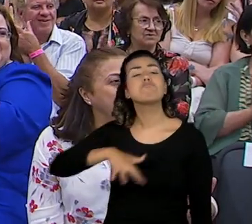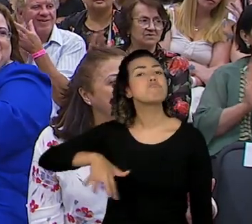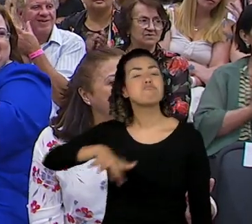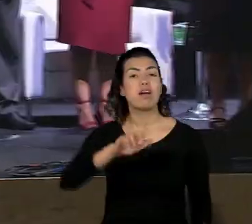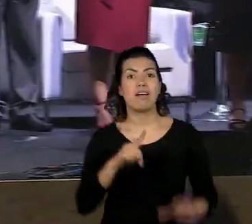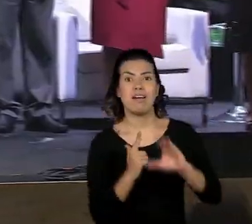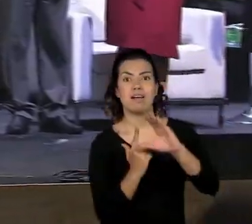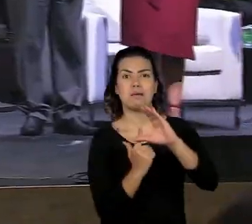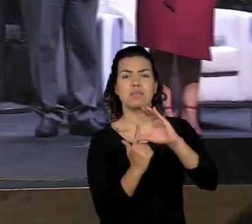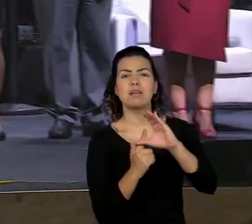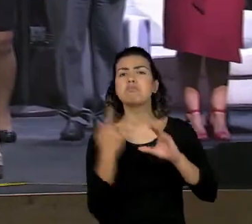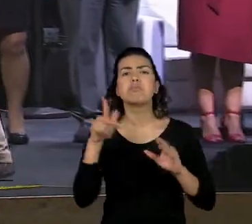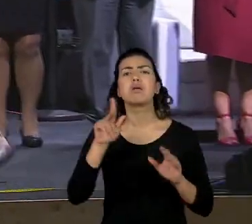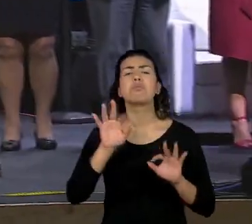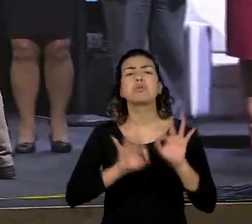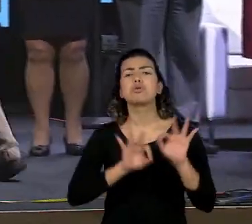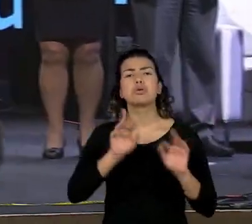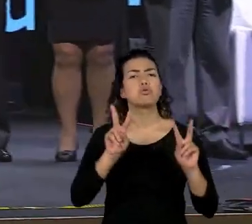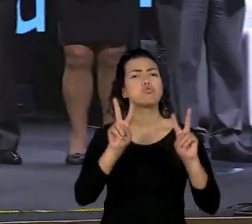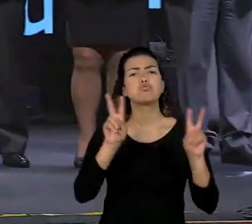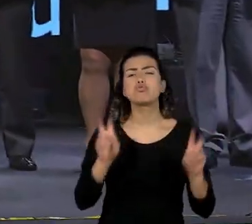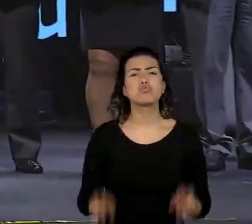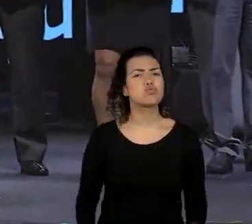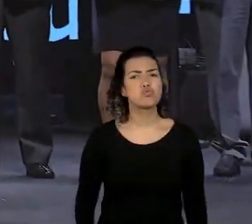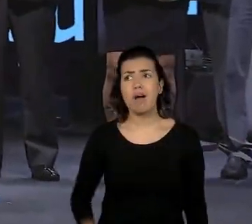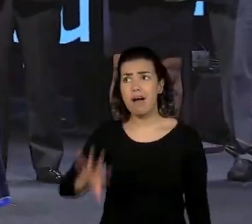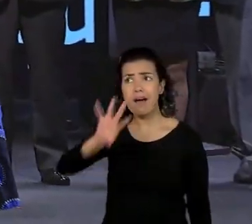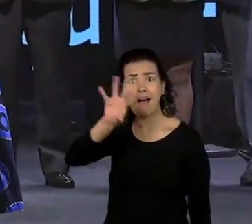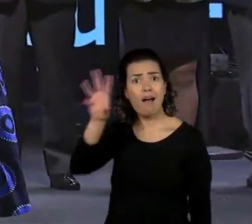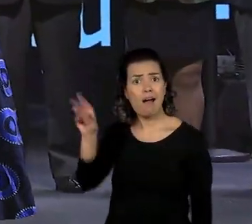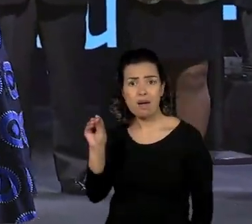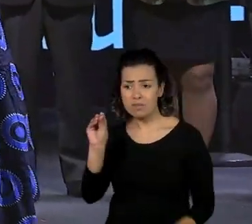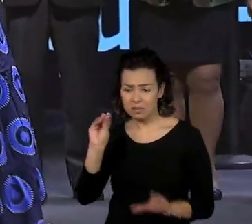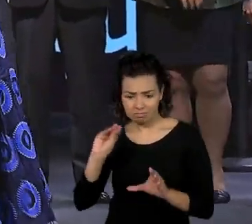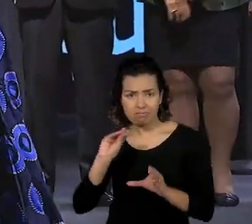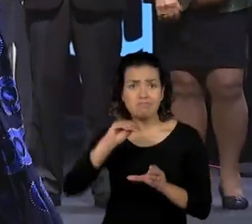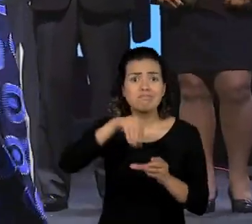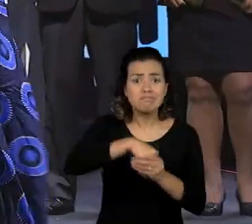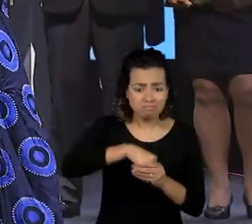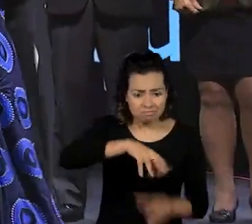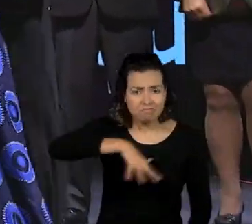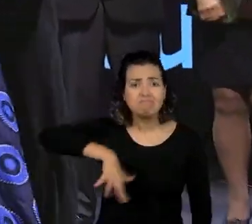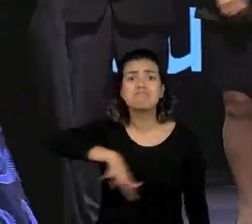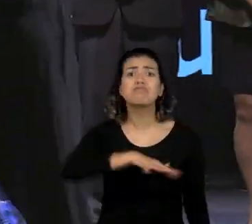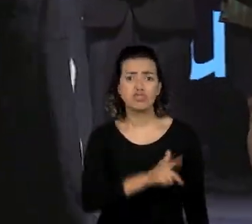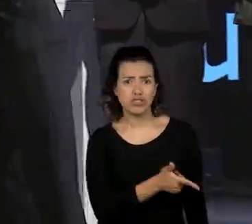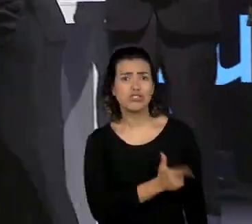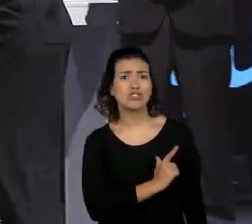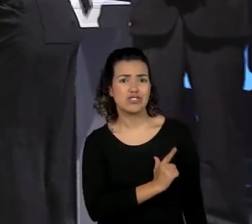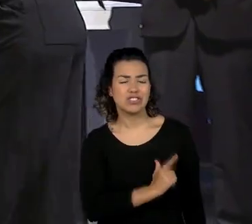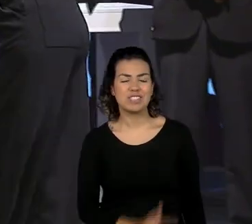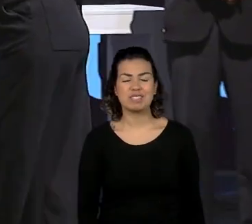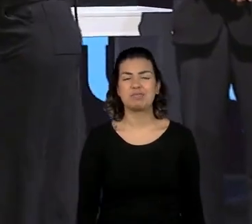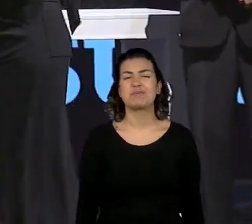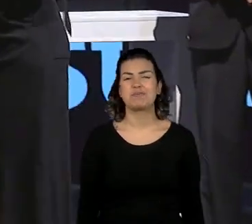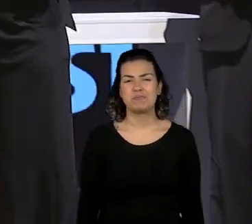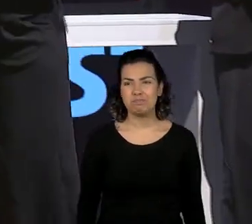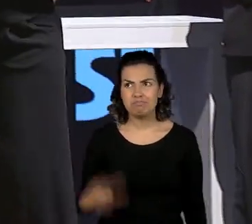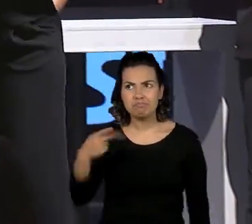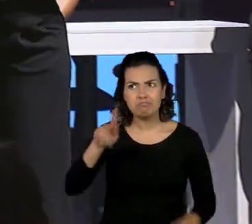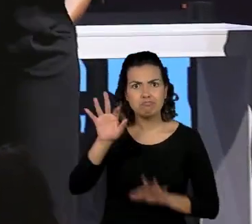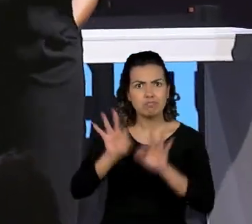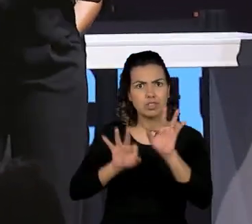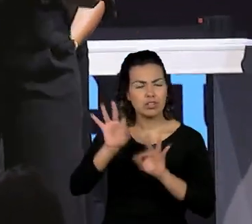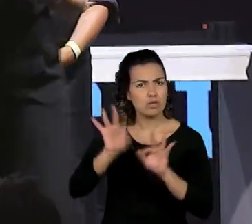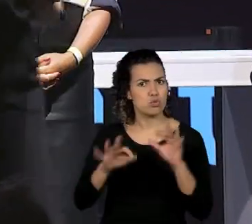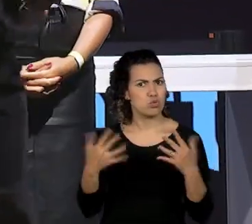Aqui Habita. Bem lembrado, Débora, esses projetos, apesar de cada um no seu tema, eles dialogam com todo